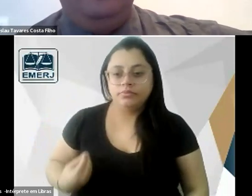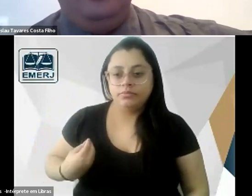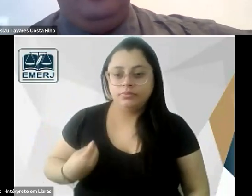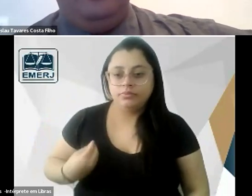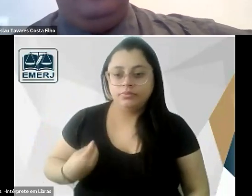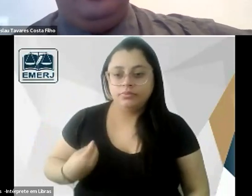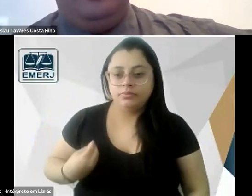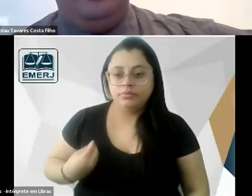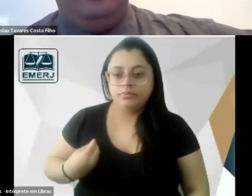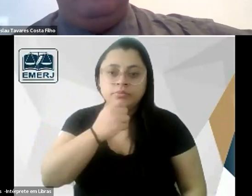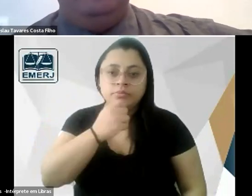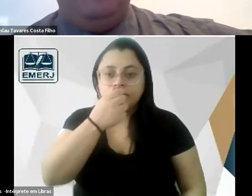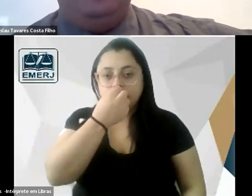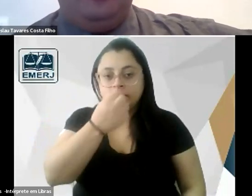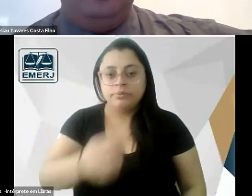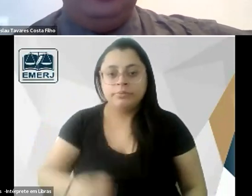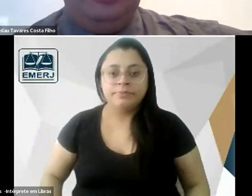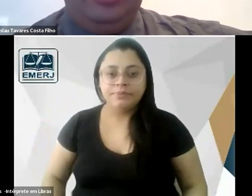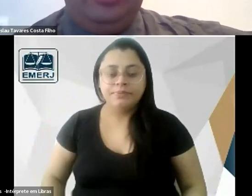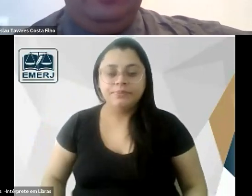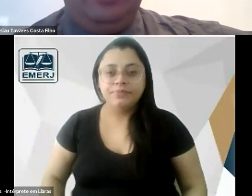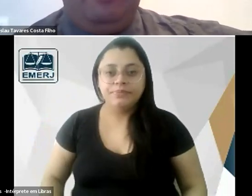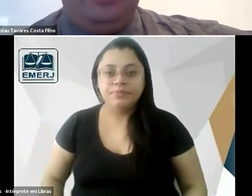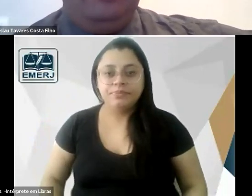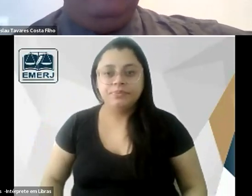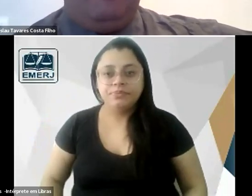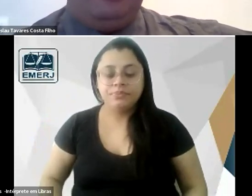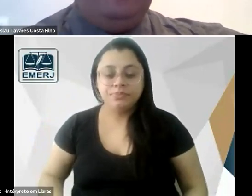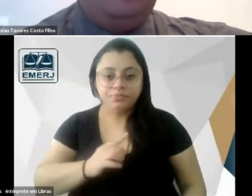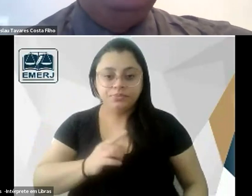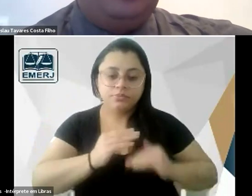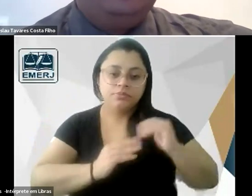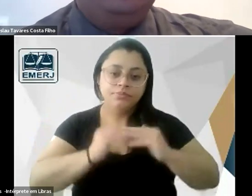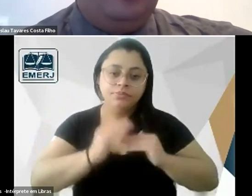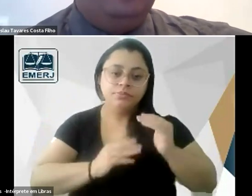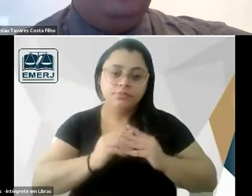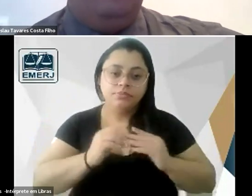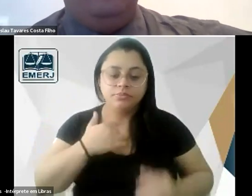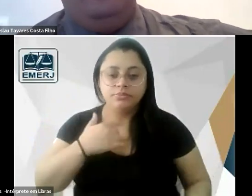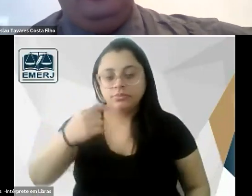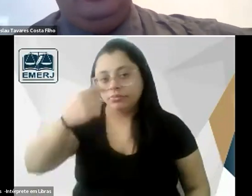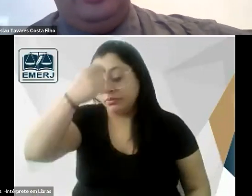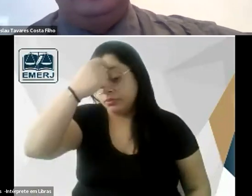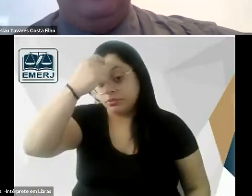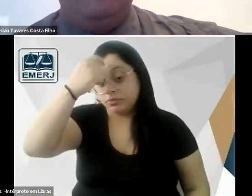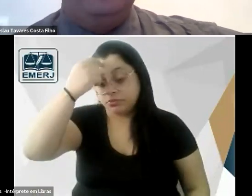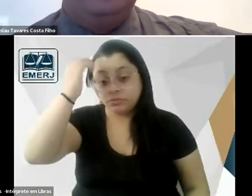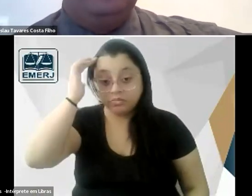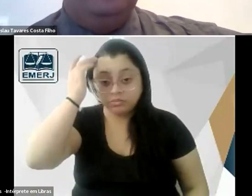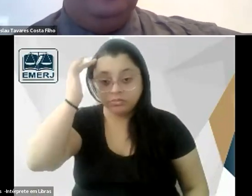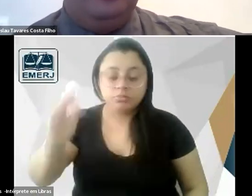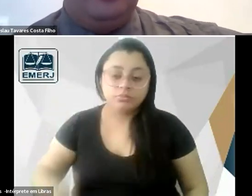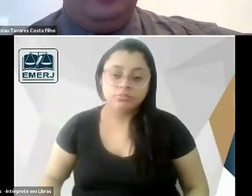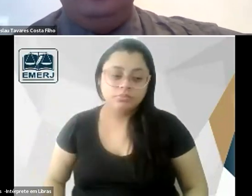metafísica enquanto metodologia para uma metafísica mais racional como registrou o